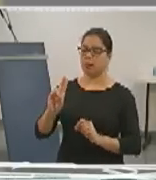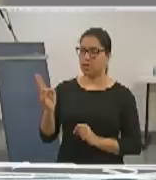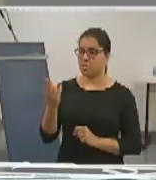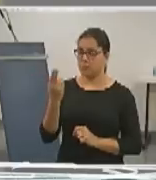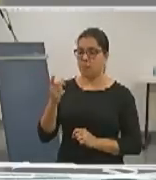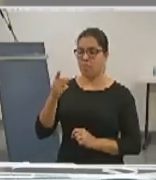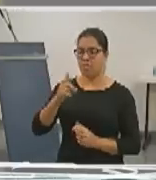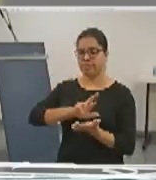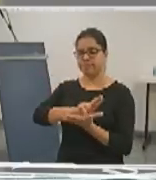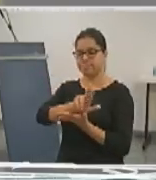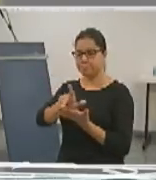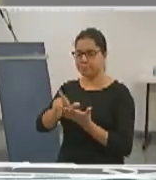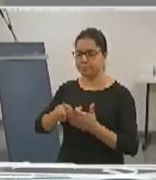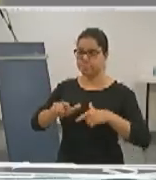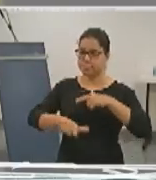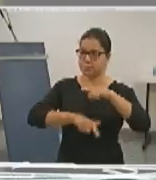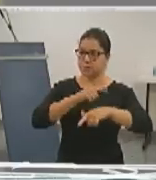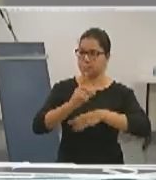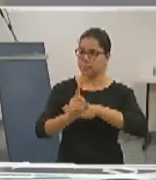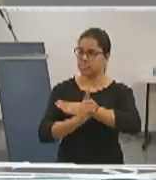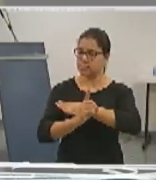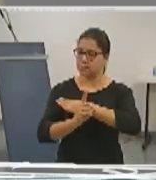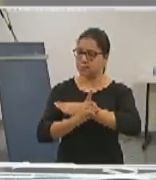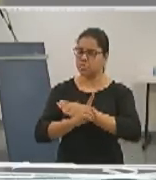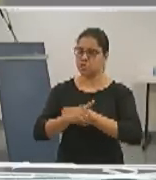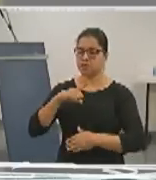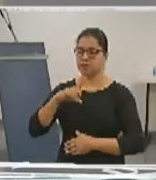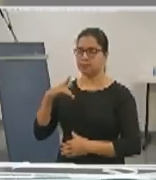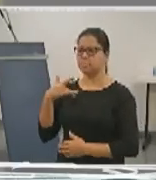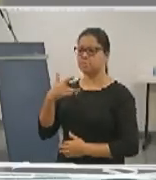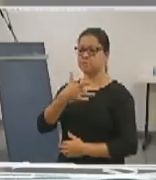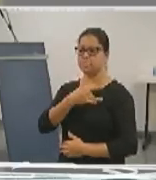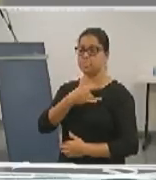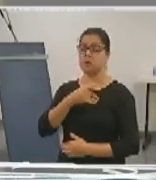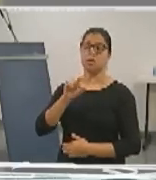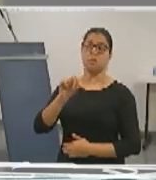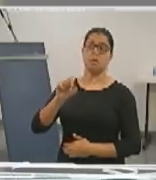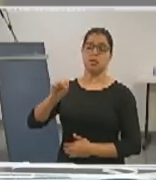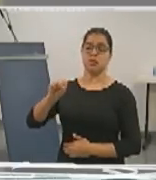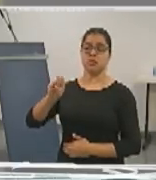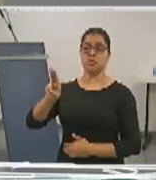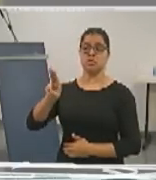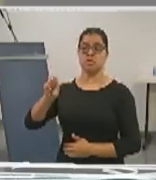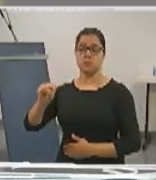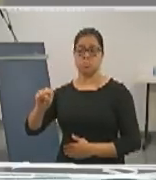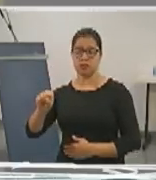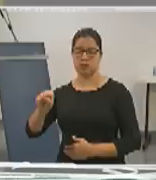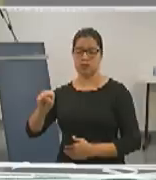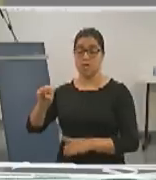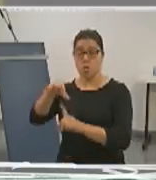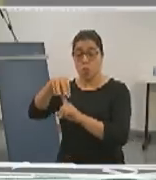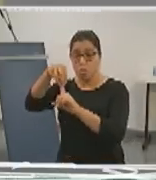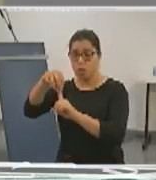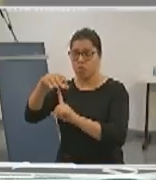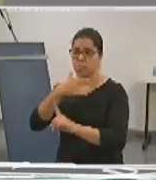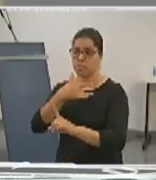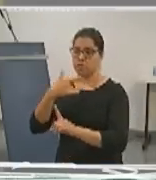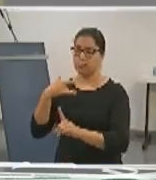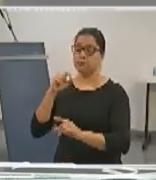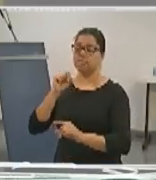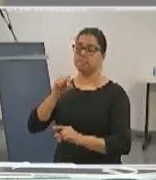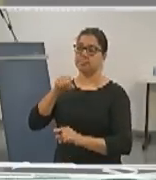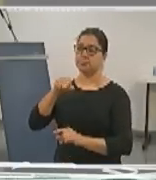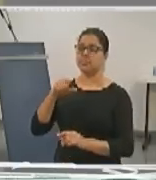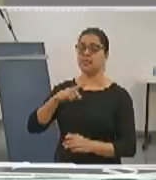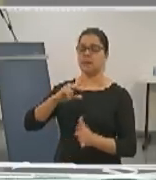diversificada de serviços de saúde, sistema SUS, sistema único de saúde. Ele representa uma